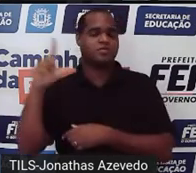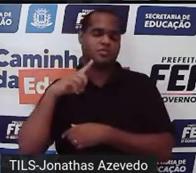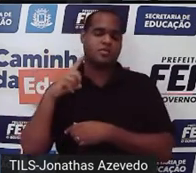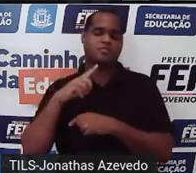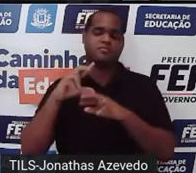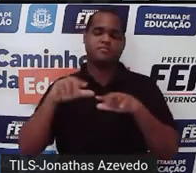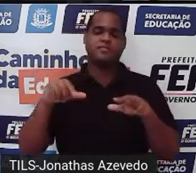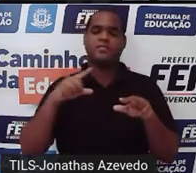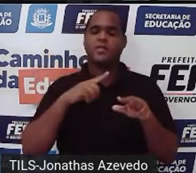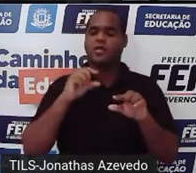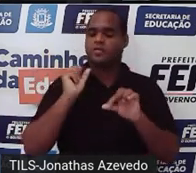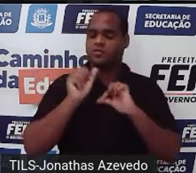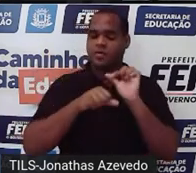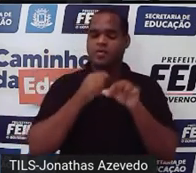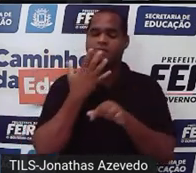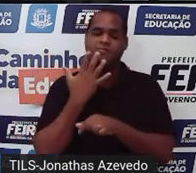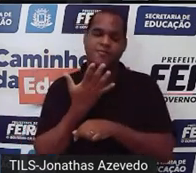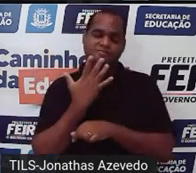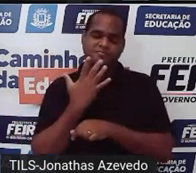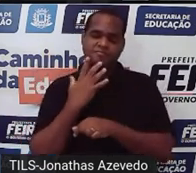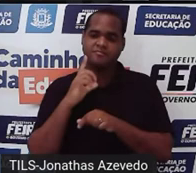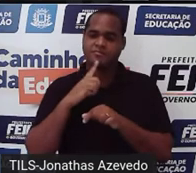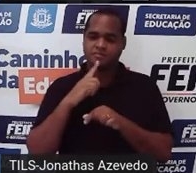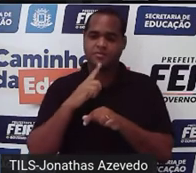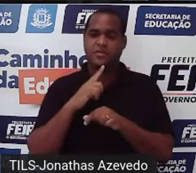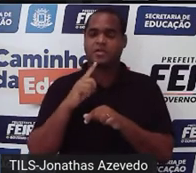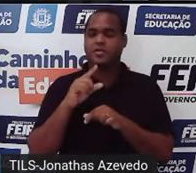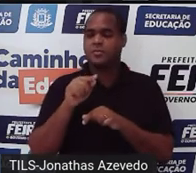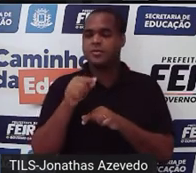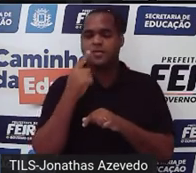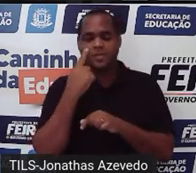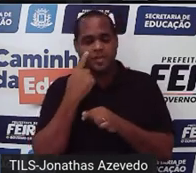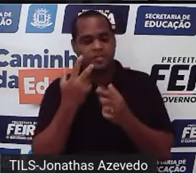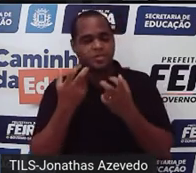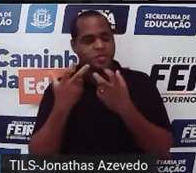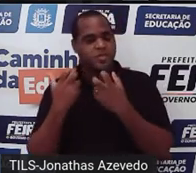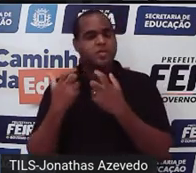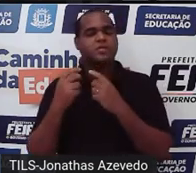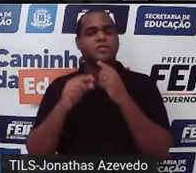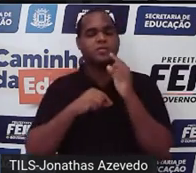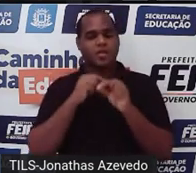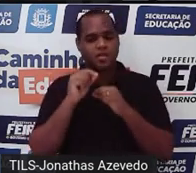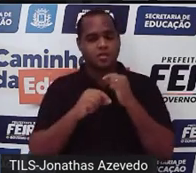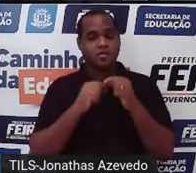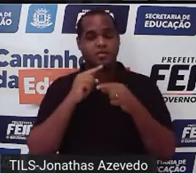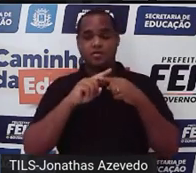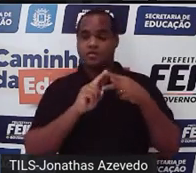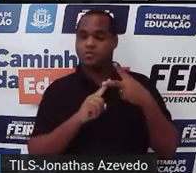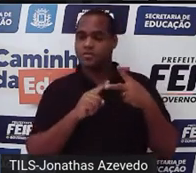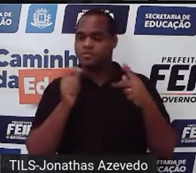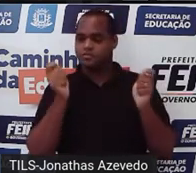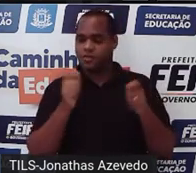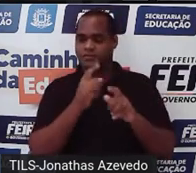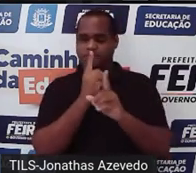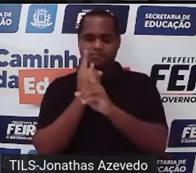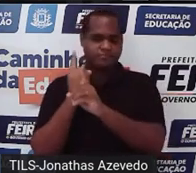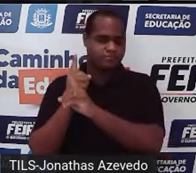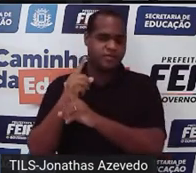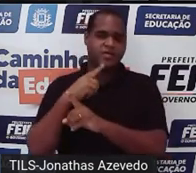vamos só mudar de cor aqui para a gente enxergar as duas equações tá?